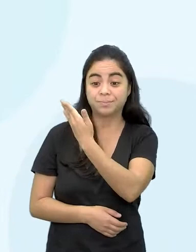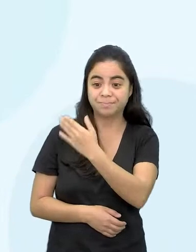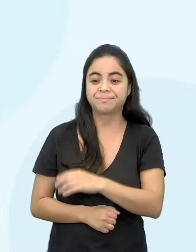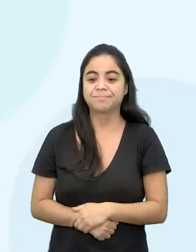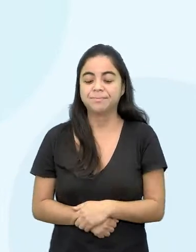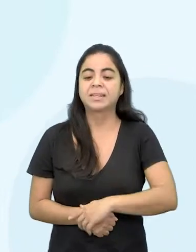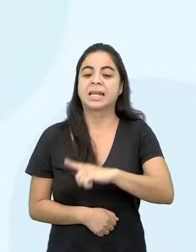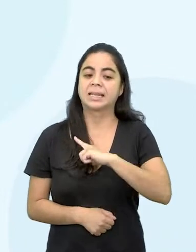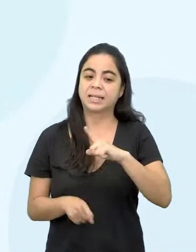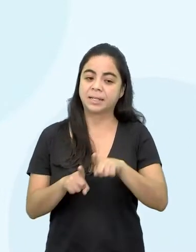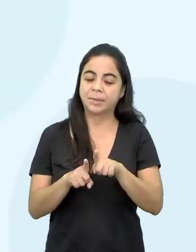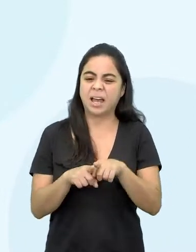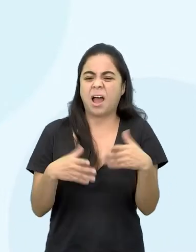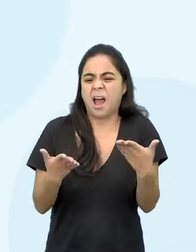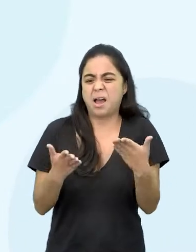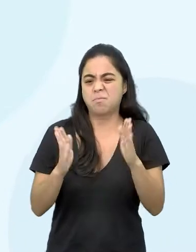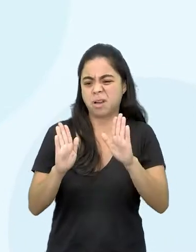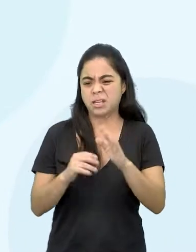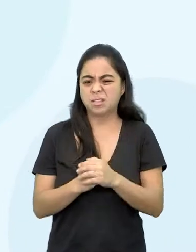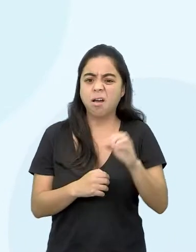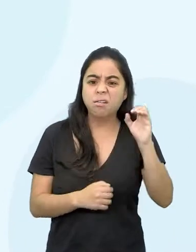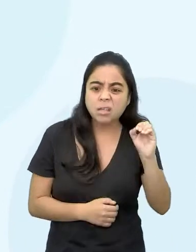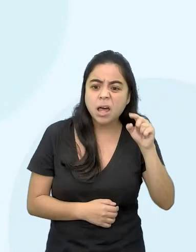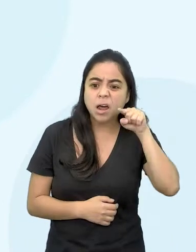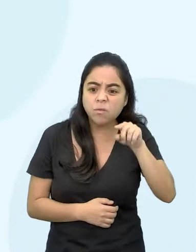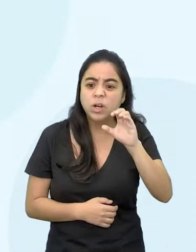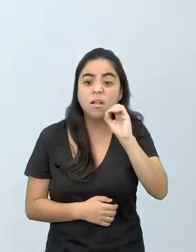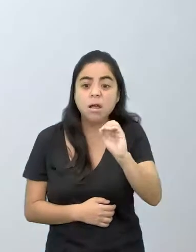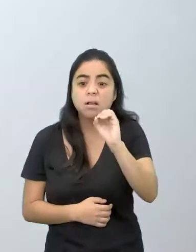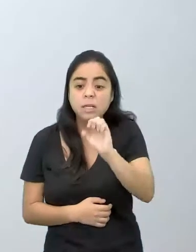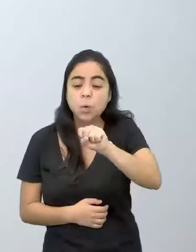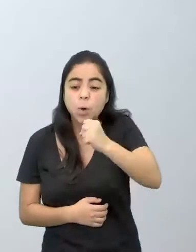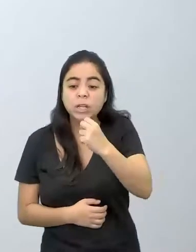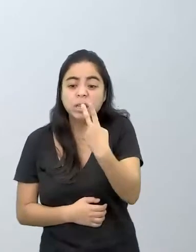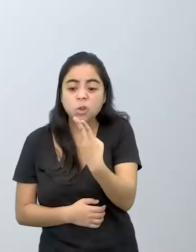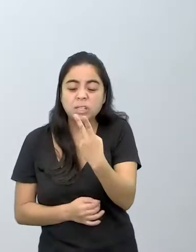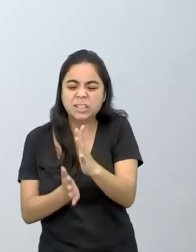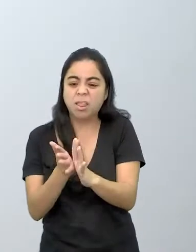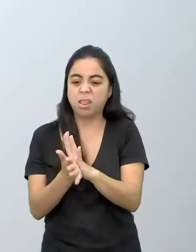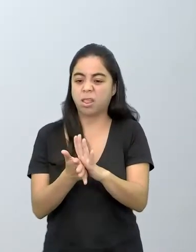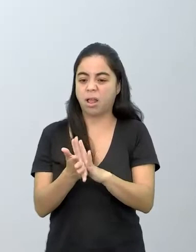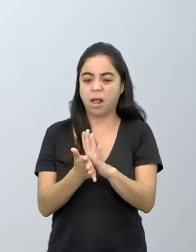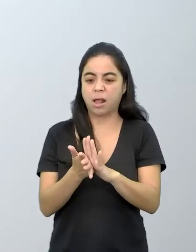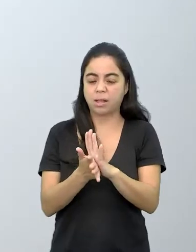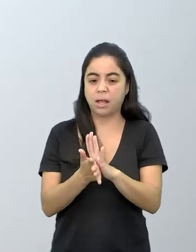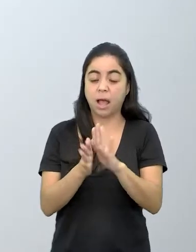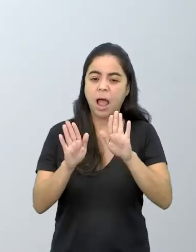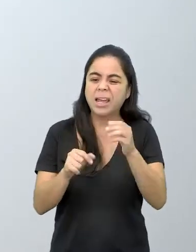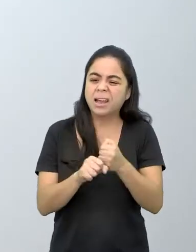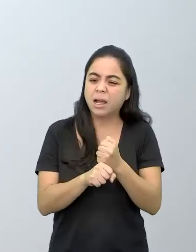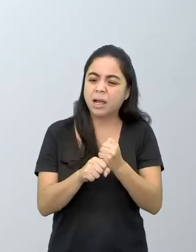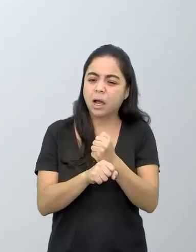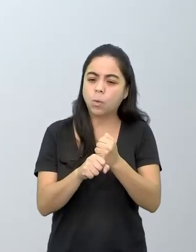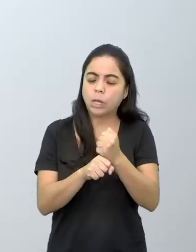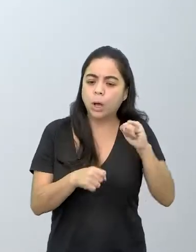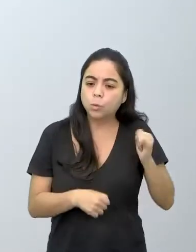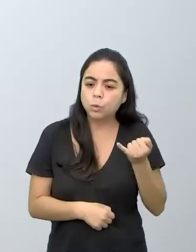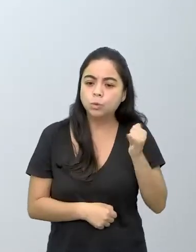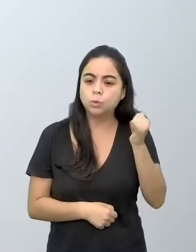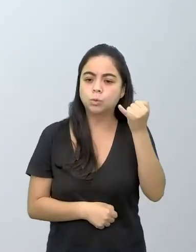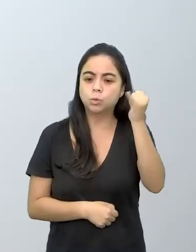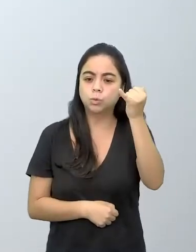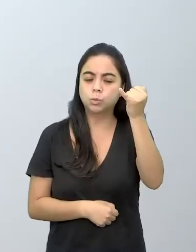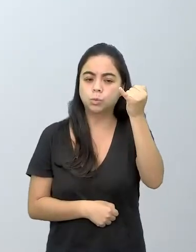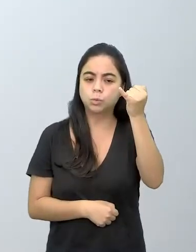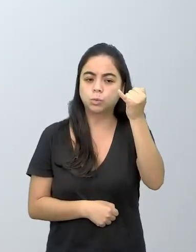Também a gente falar 0,082? Não é nada. E se a gente for calcular aí esses juros, o